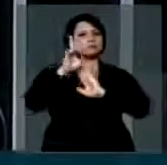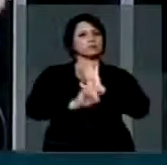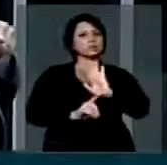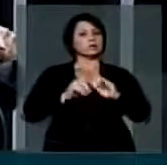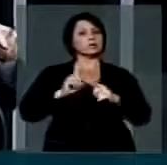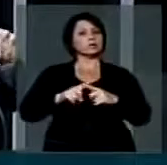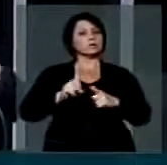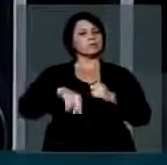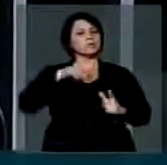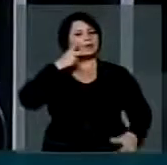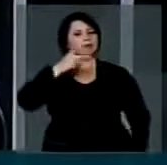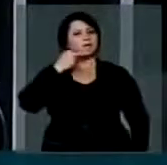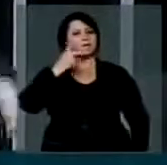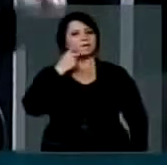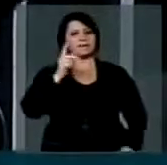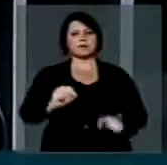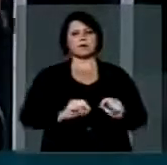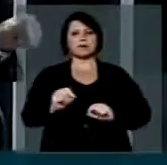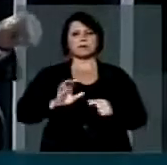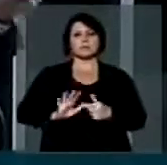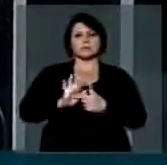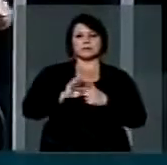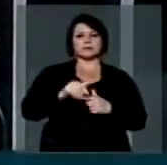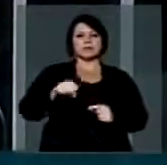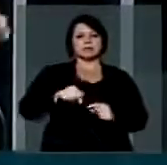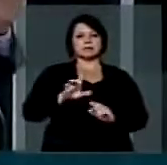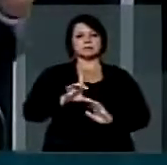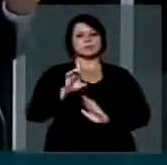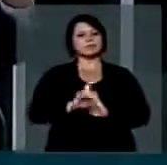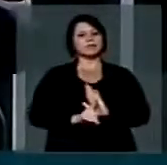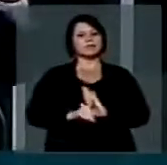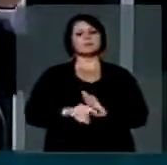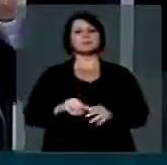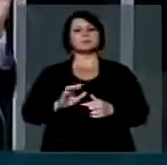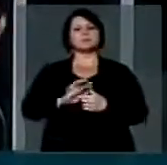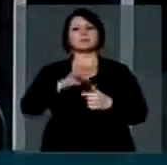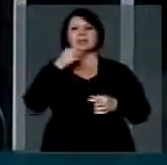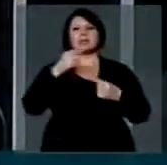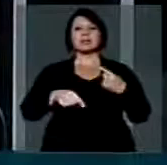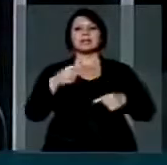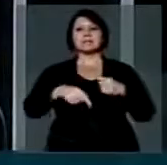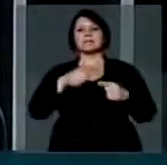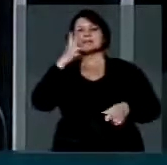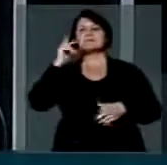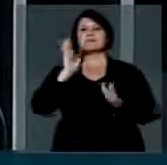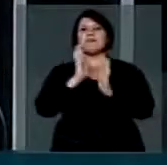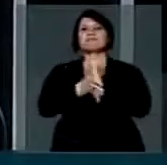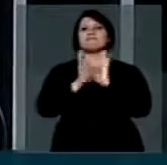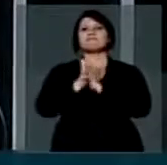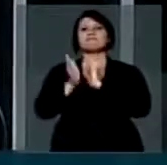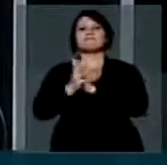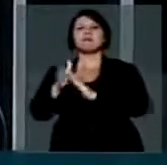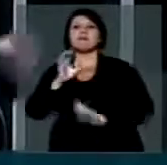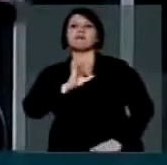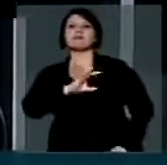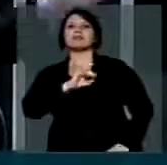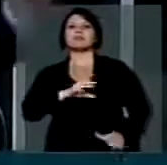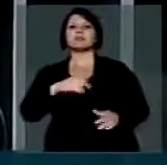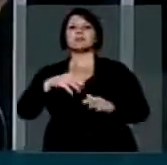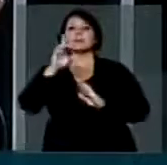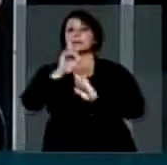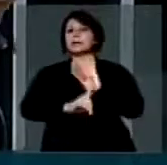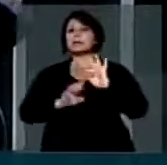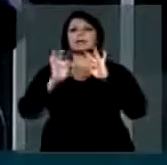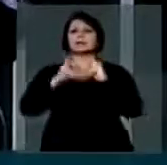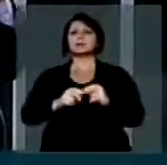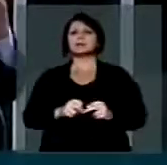porque quando se fala em trazer para cá esse debate, já começam a correr da raia. E não alguém que baixa o decreto e vale